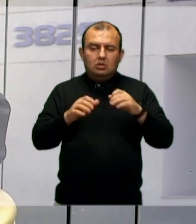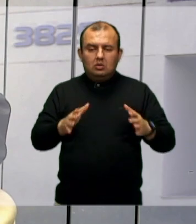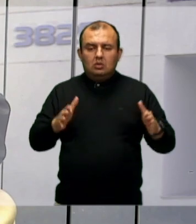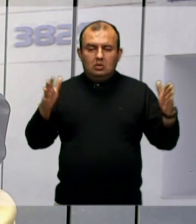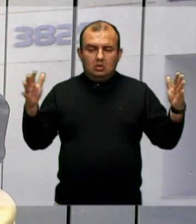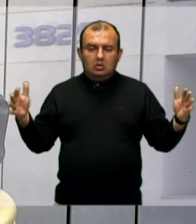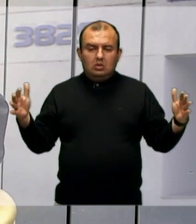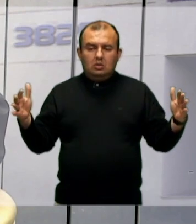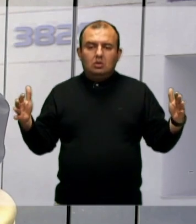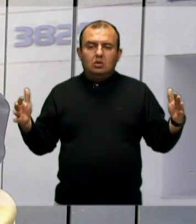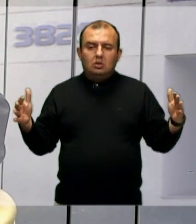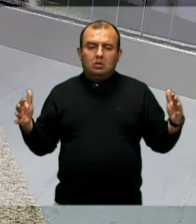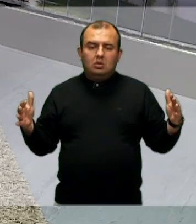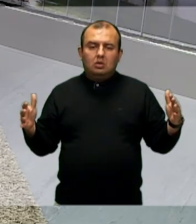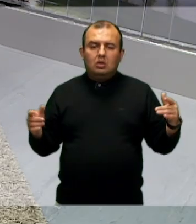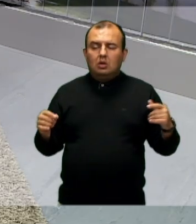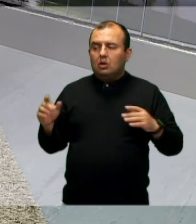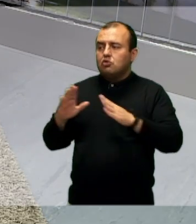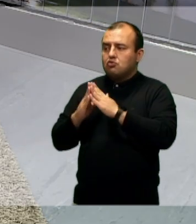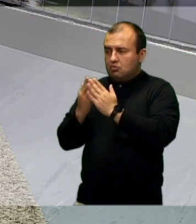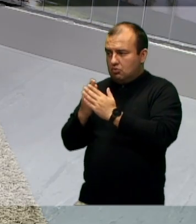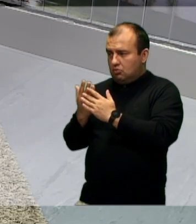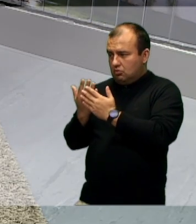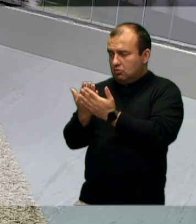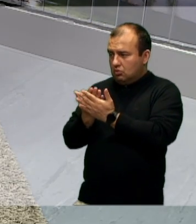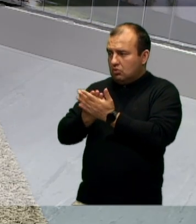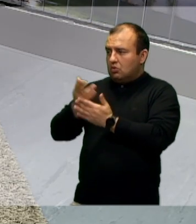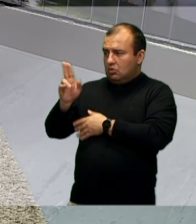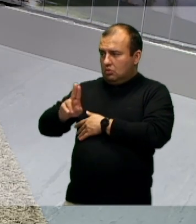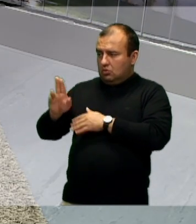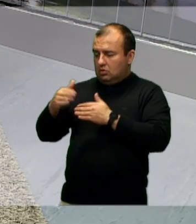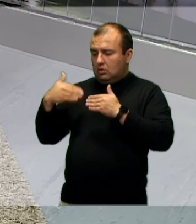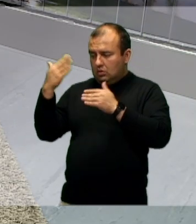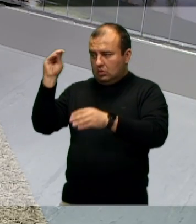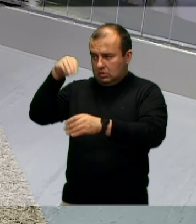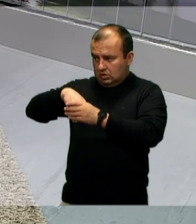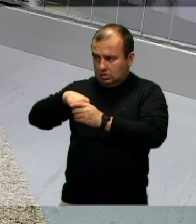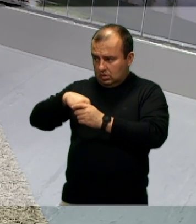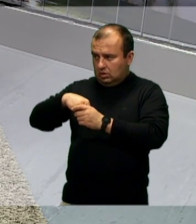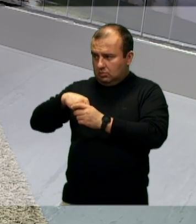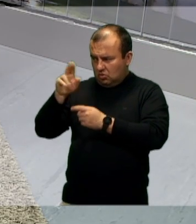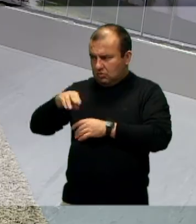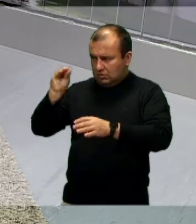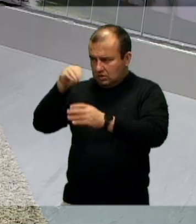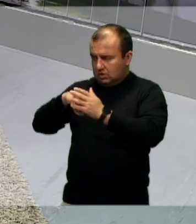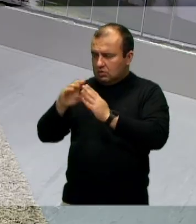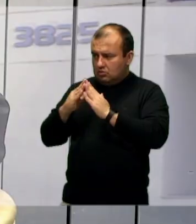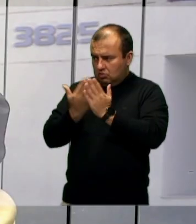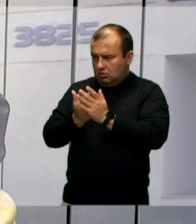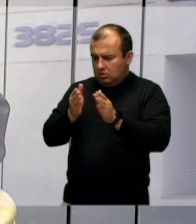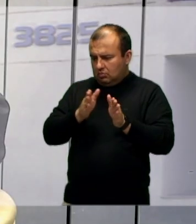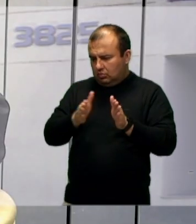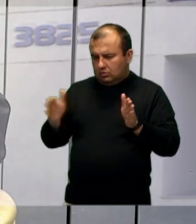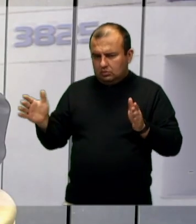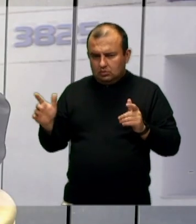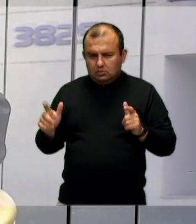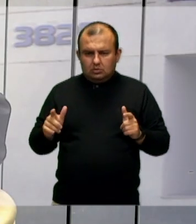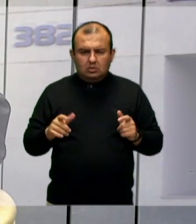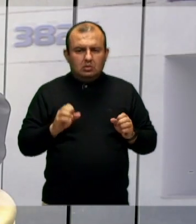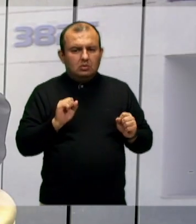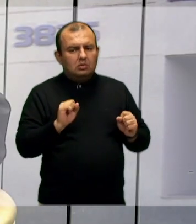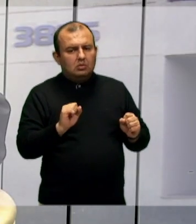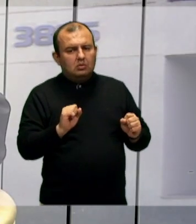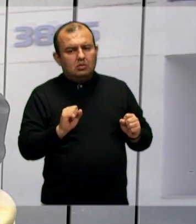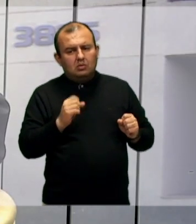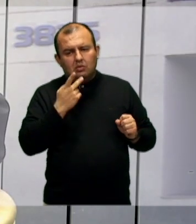um espaço muito grande. Esse bicicletário fica dentro dos muros da escola, então? Sim, dentro dos muros da escola. Só que ele é um lugar, pode-se falar,